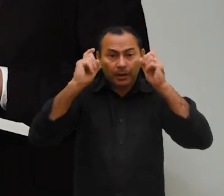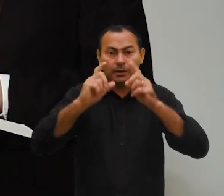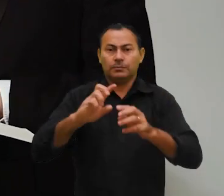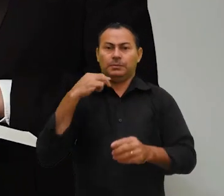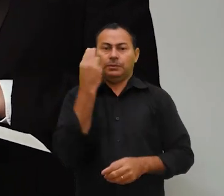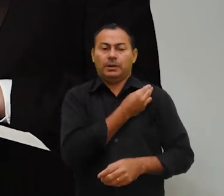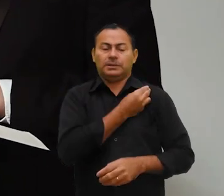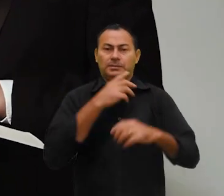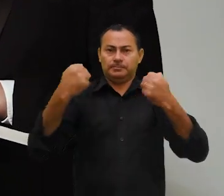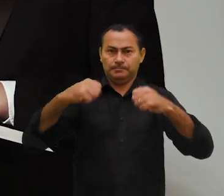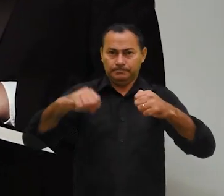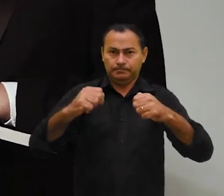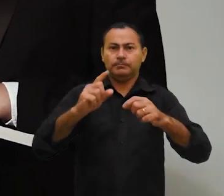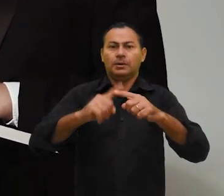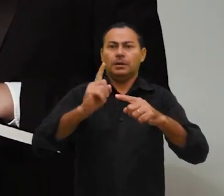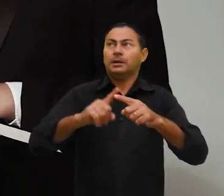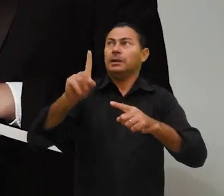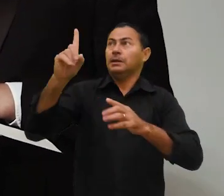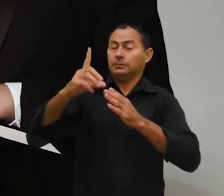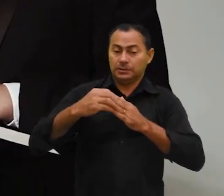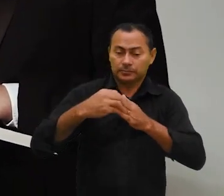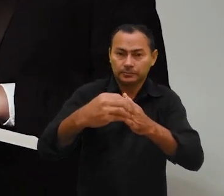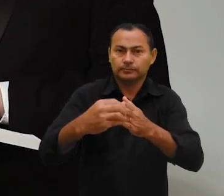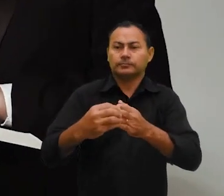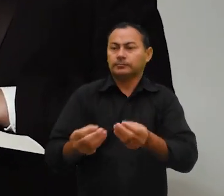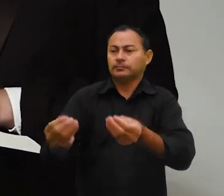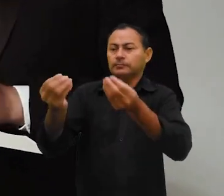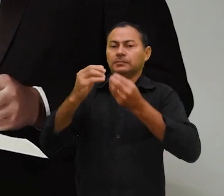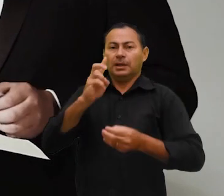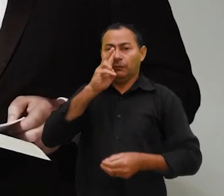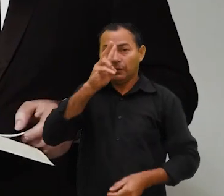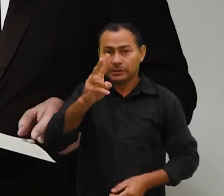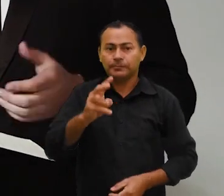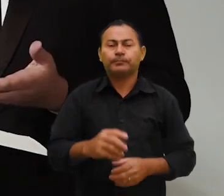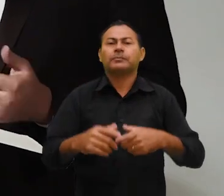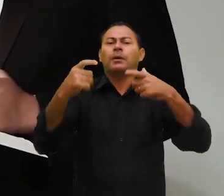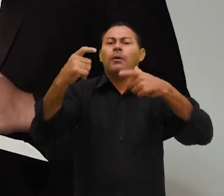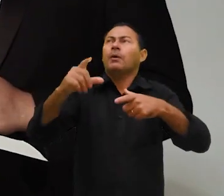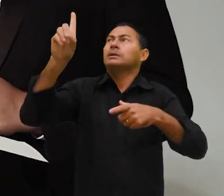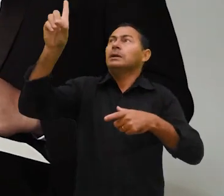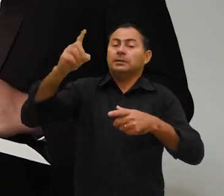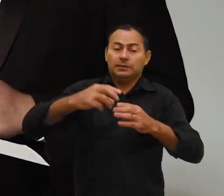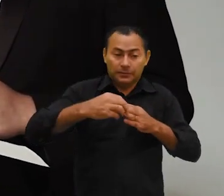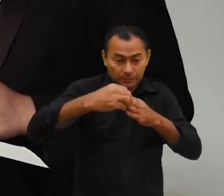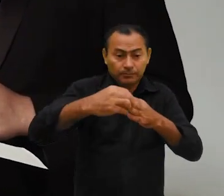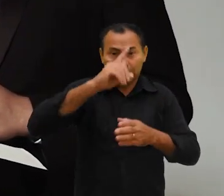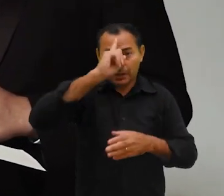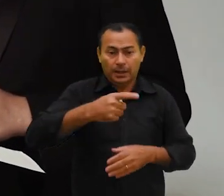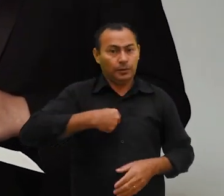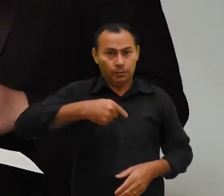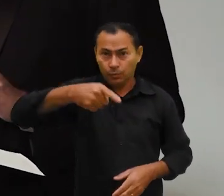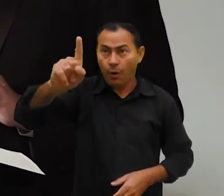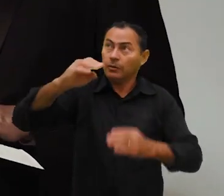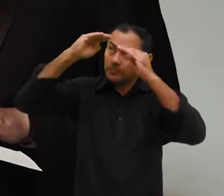preocupar com as nossas necessidades, porque Ele nos guia e nos alimenta. Para onde Ele me guiar, irei.